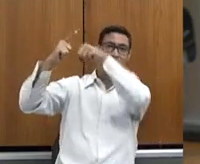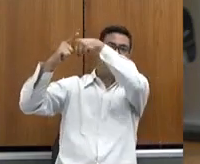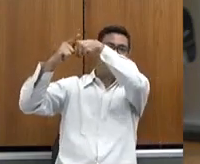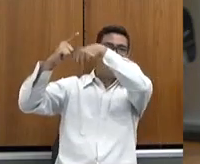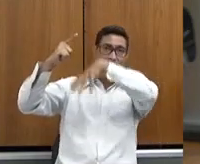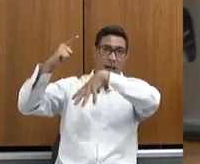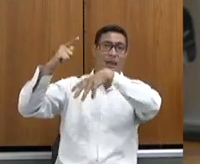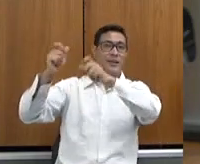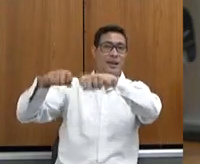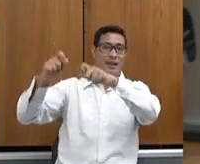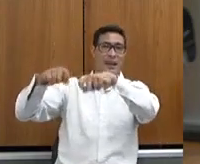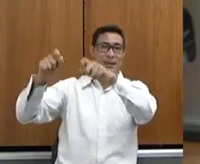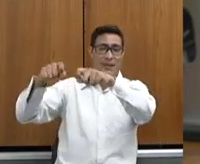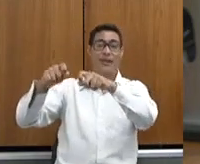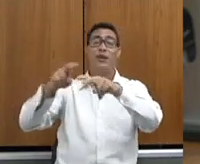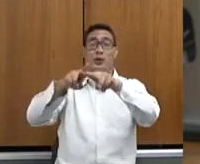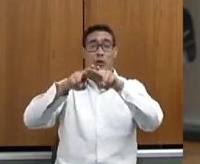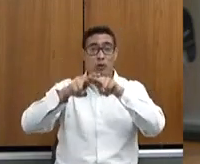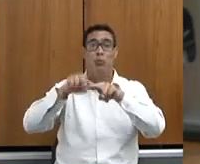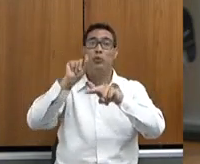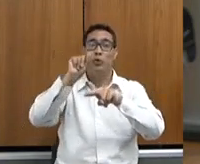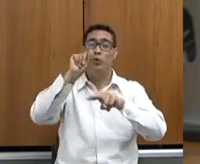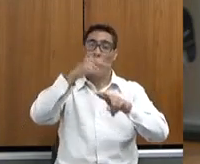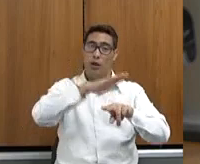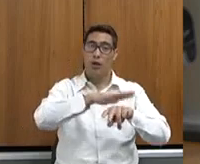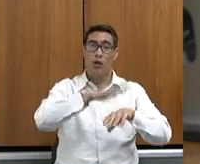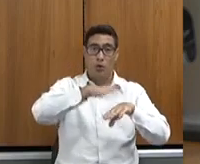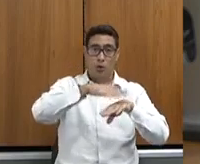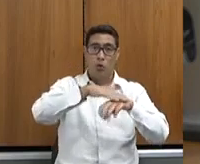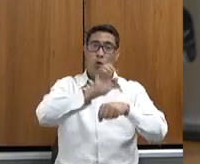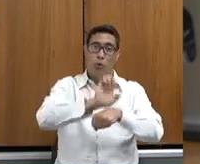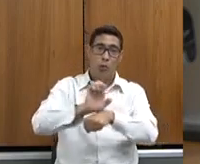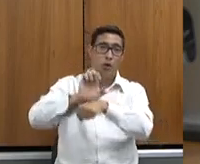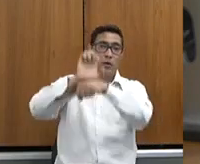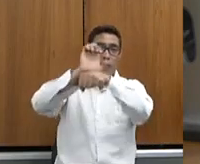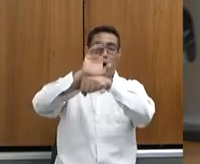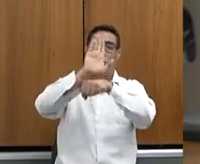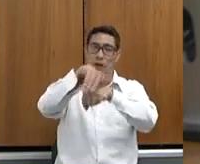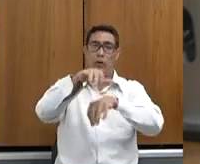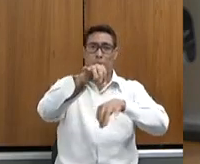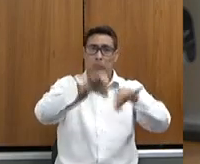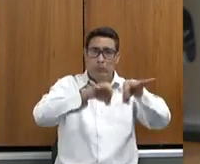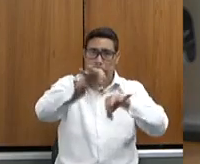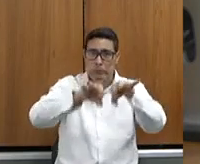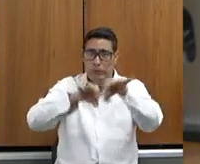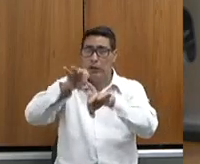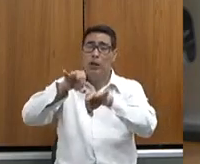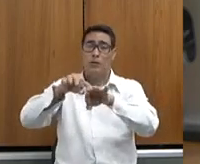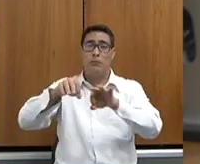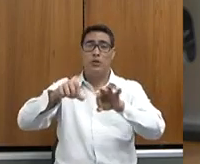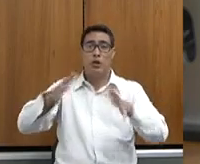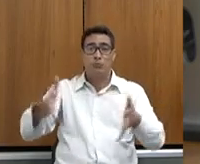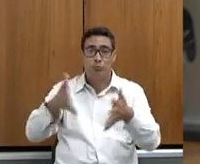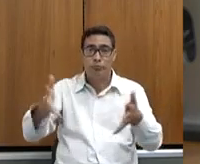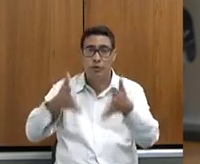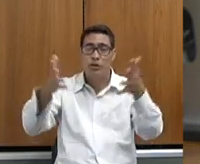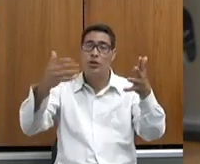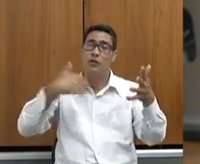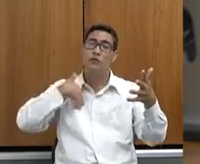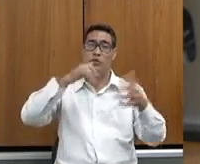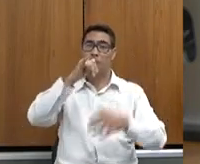tem, tido uma proposta, um programa de incentivo à energia solar no Estado, que é um sucesso,